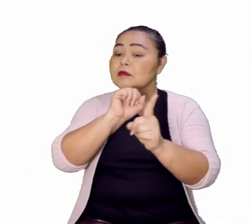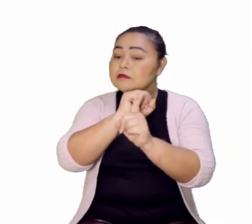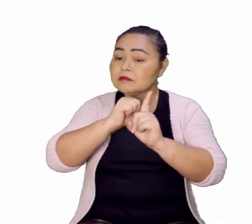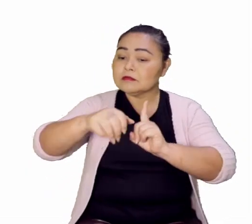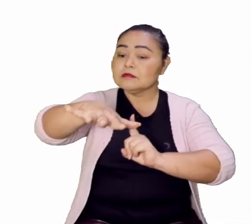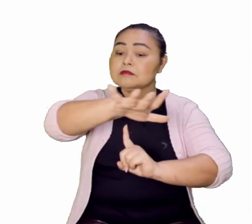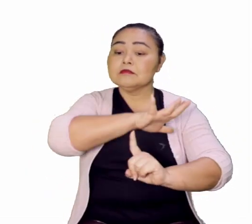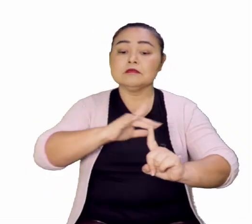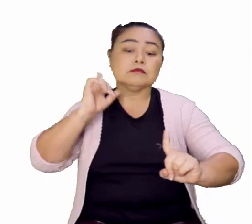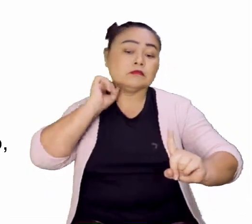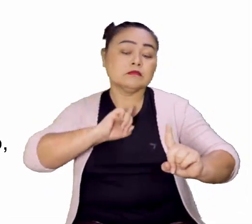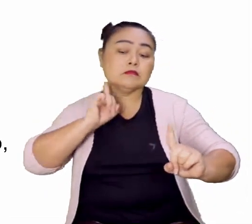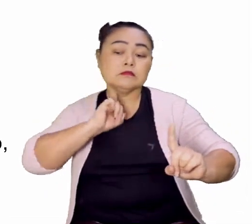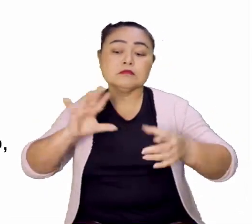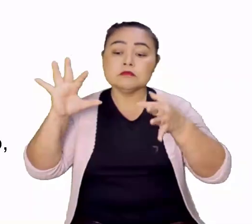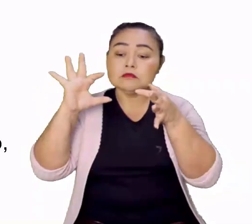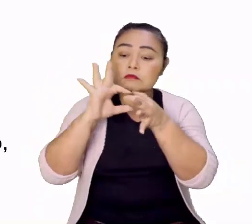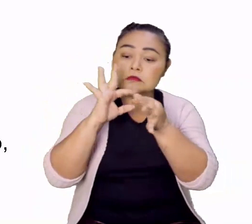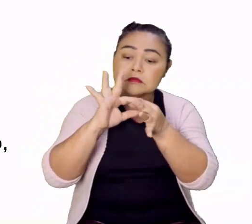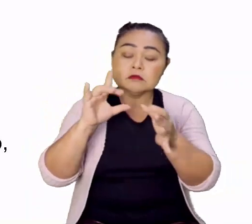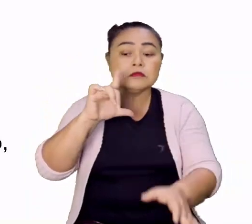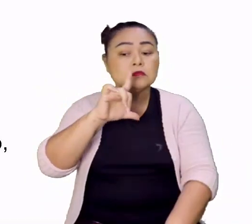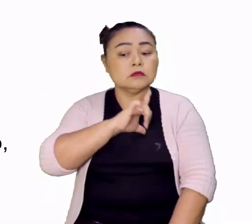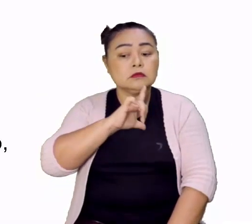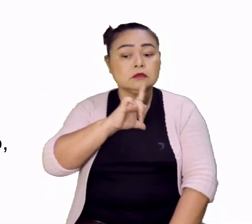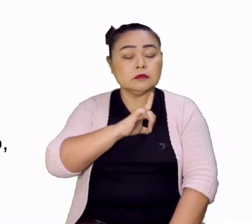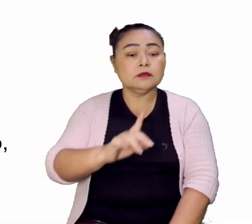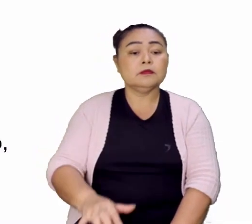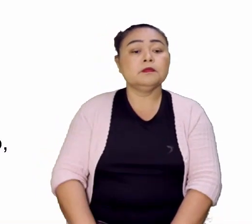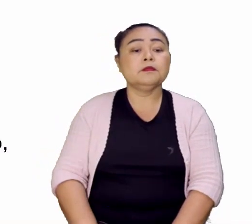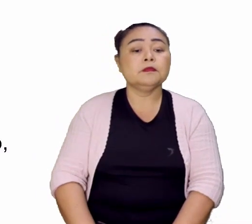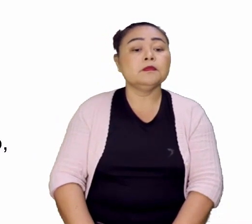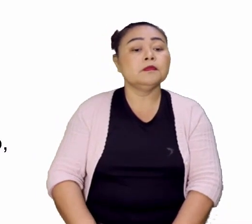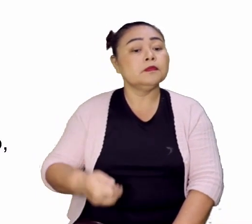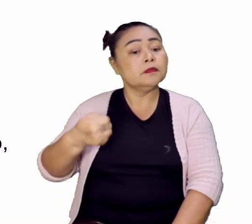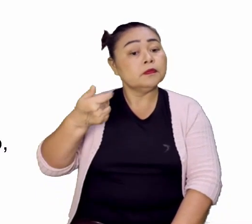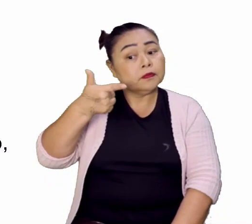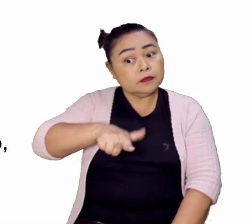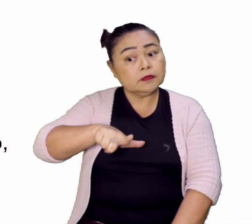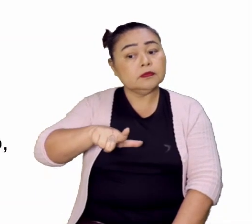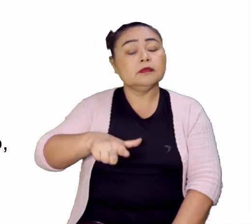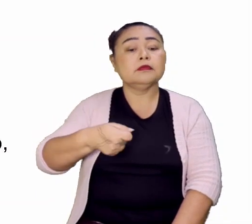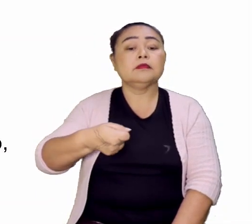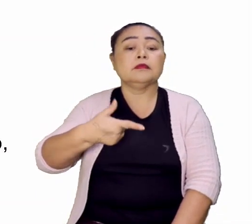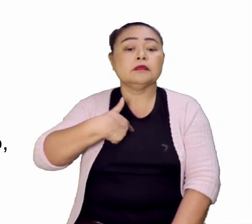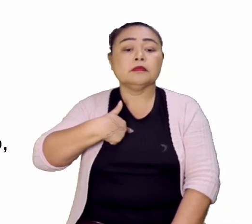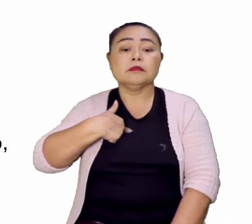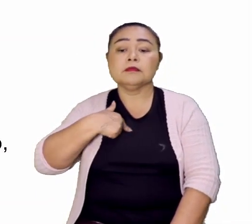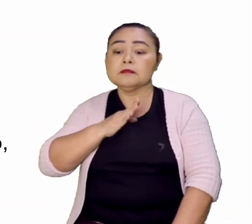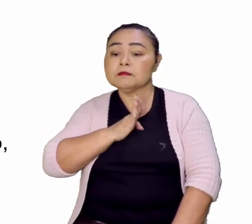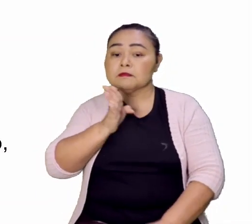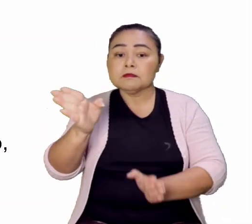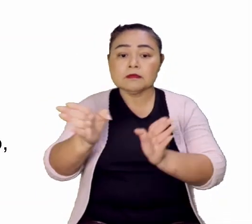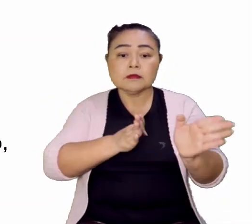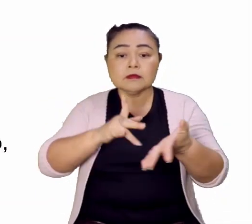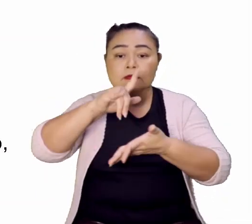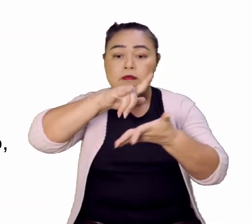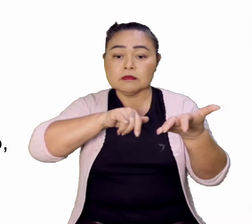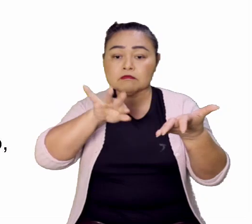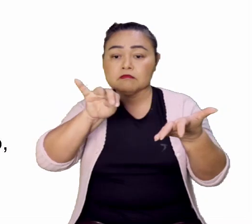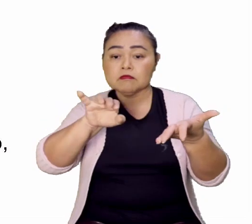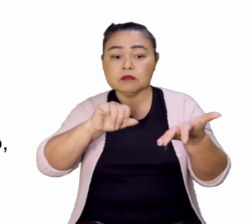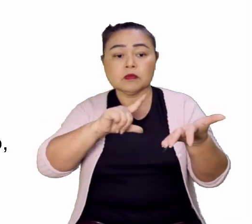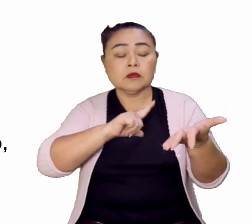a um contexto no qual houve, vamos lá, a reafirmação bilateral do Tratado de Tordesilha